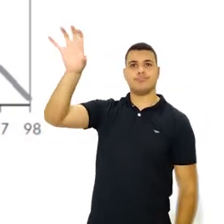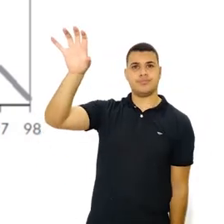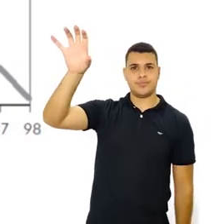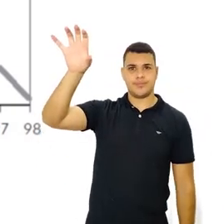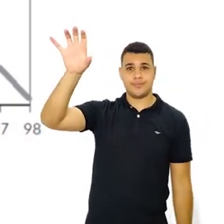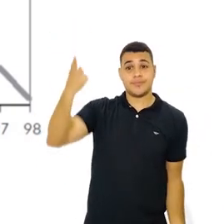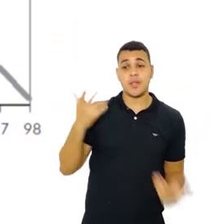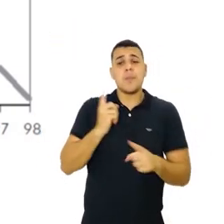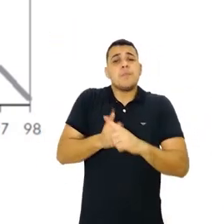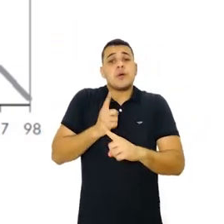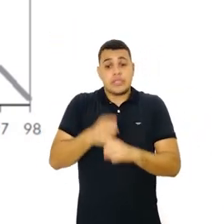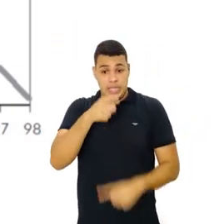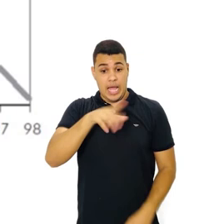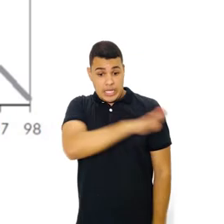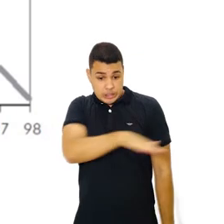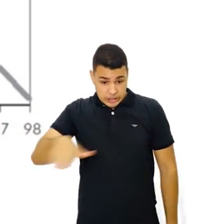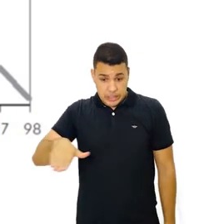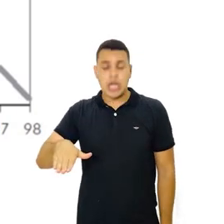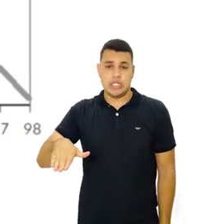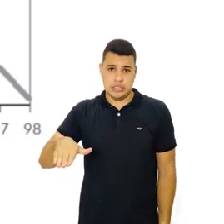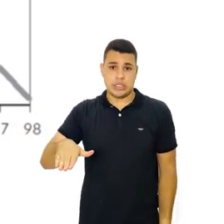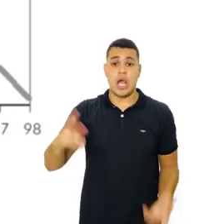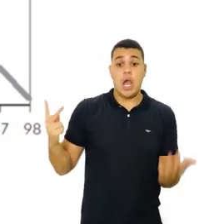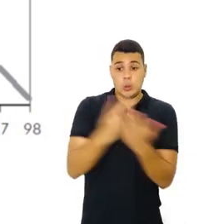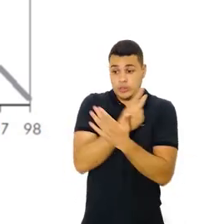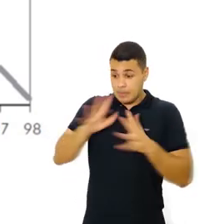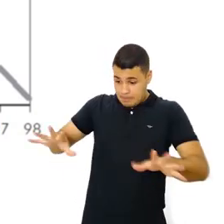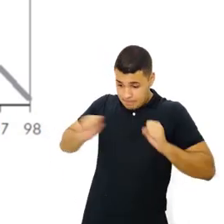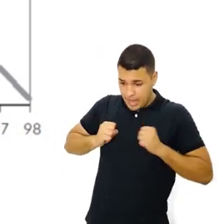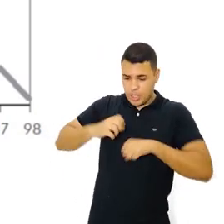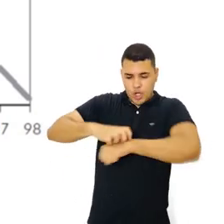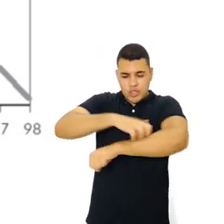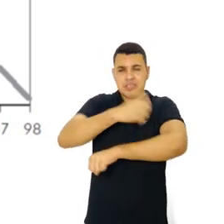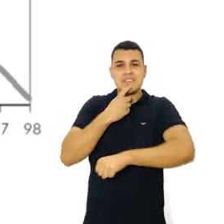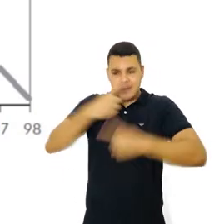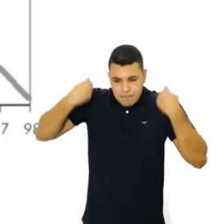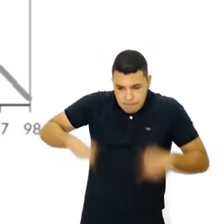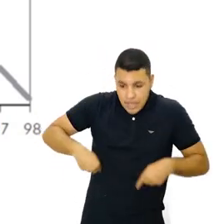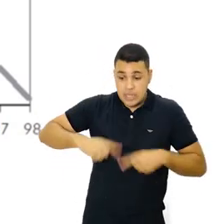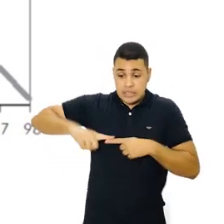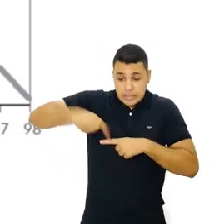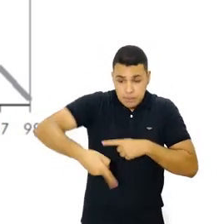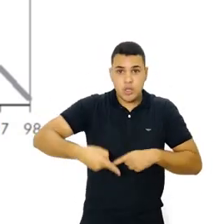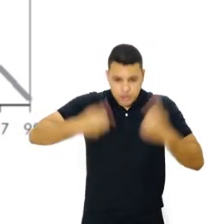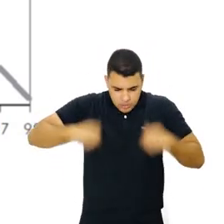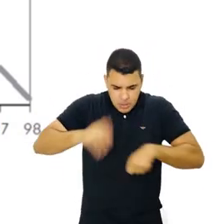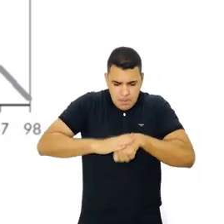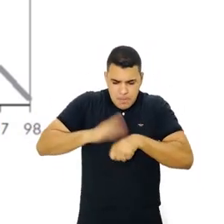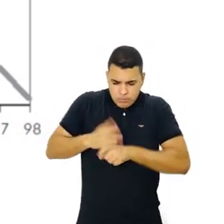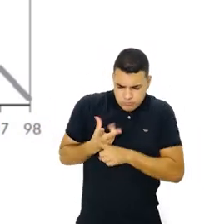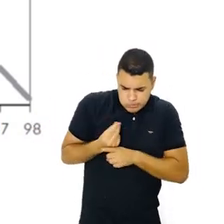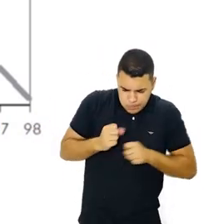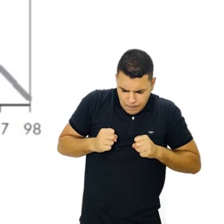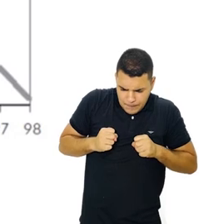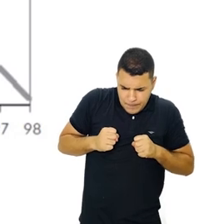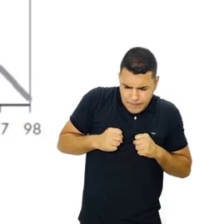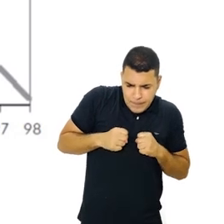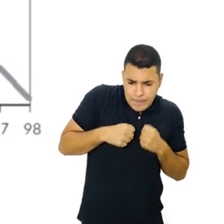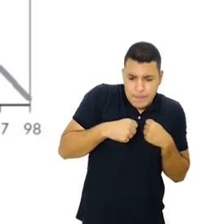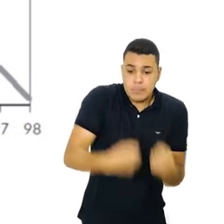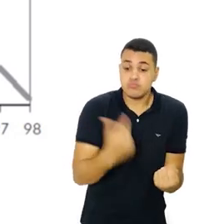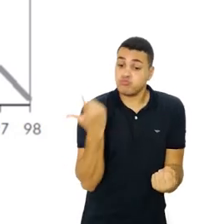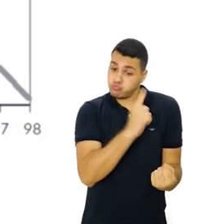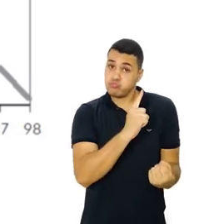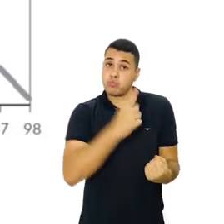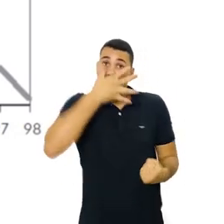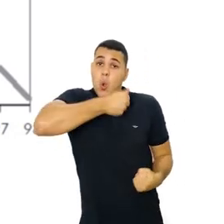epidemia nessa região. Isso por quê? Porque as crianças, elas são infectadas, ficam imunes.